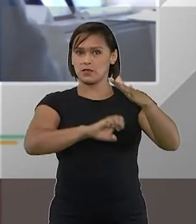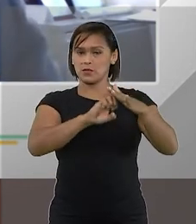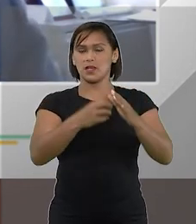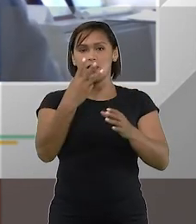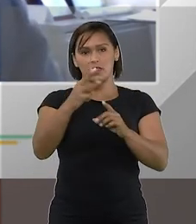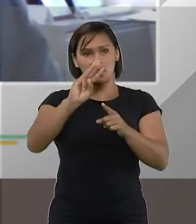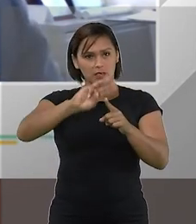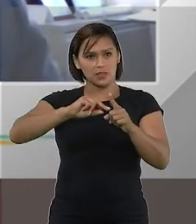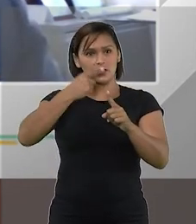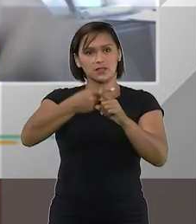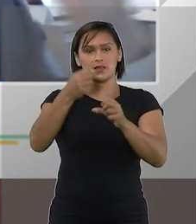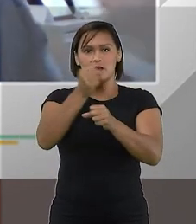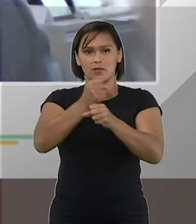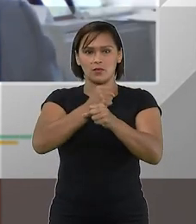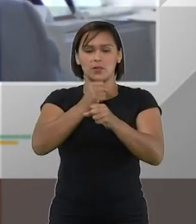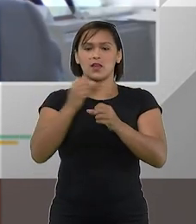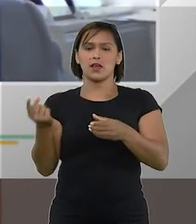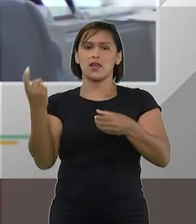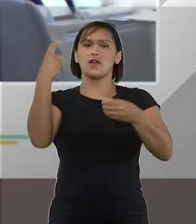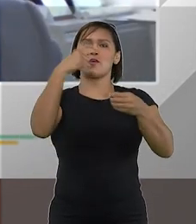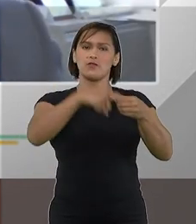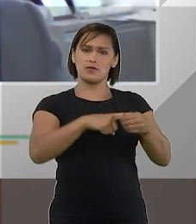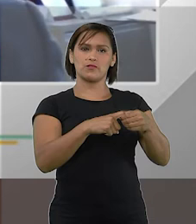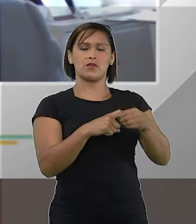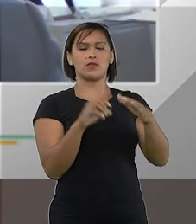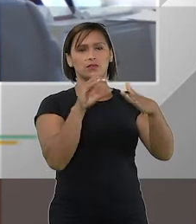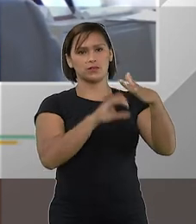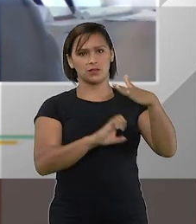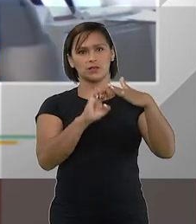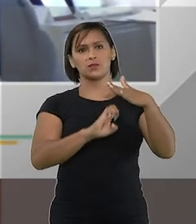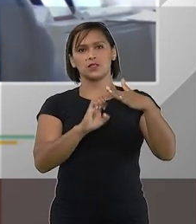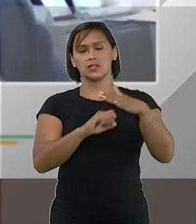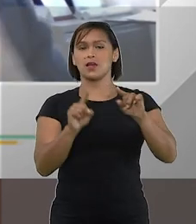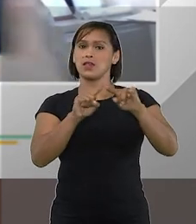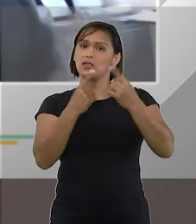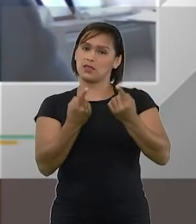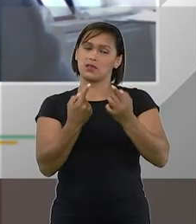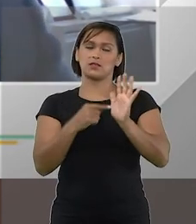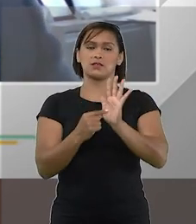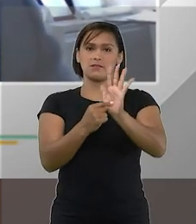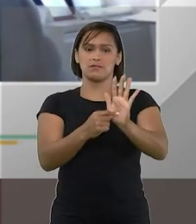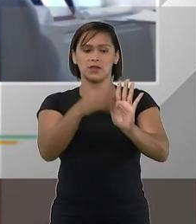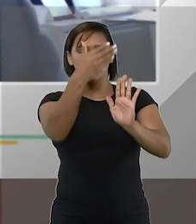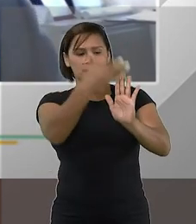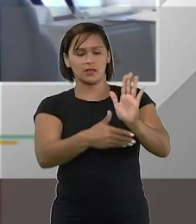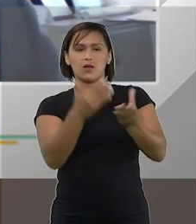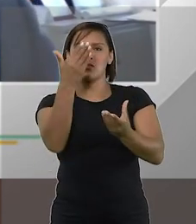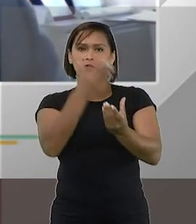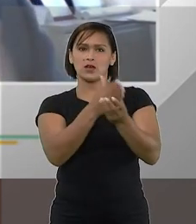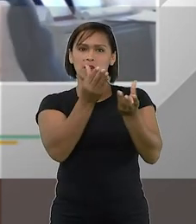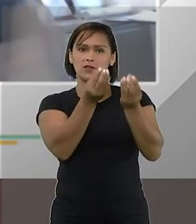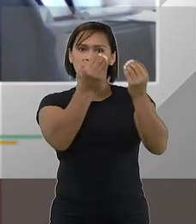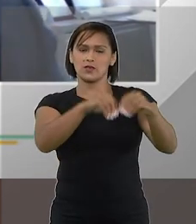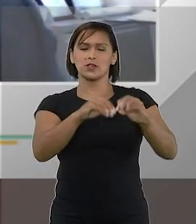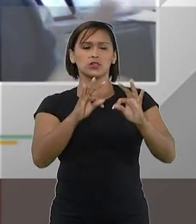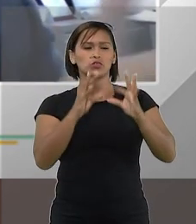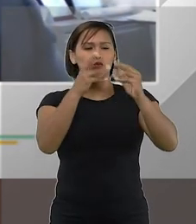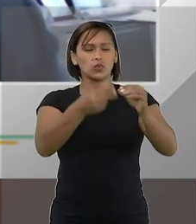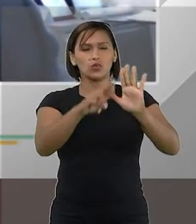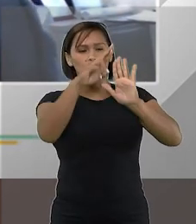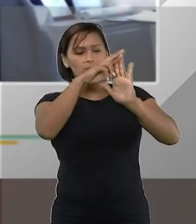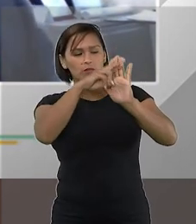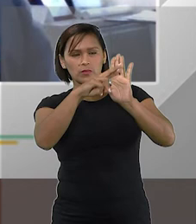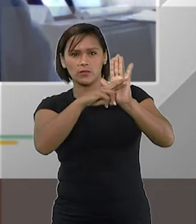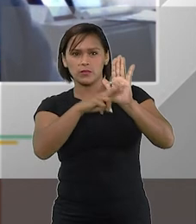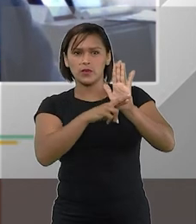em três anos ele poderá voltar a ser empresário desde que ele tenha apresentado ao processo de falência todos